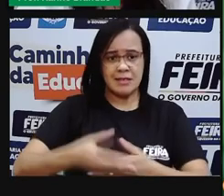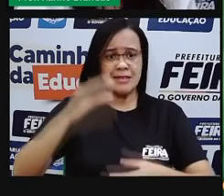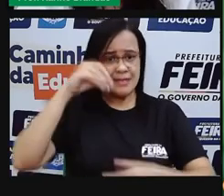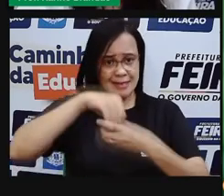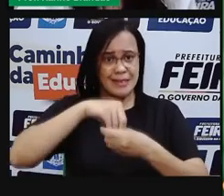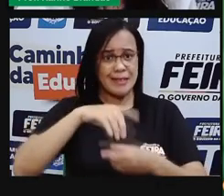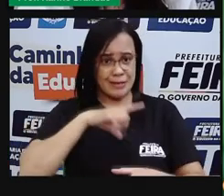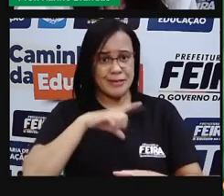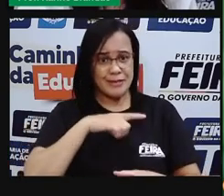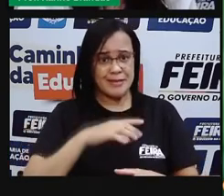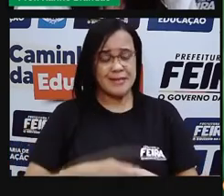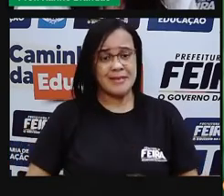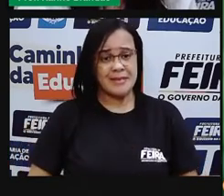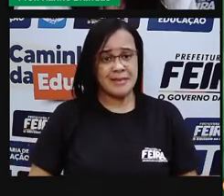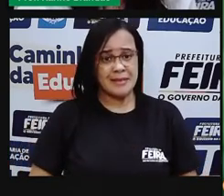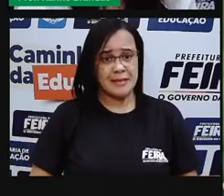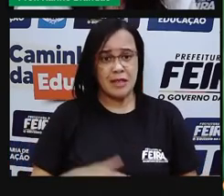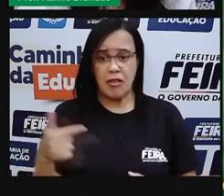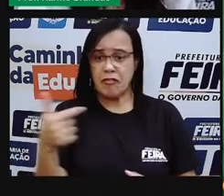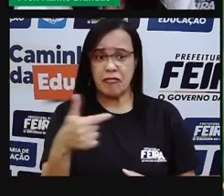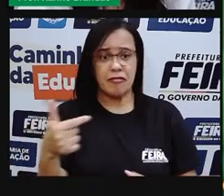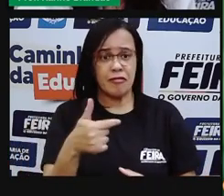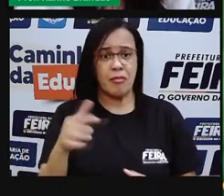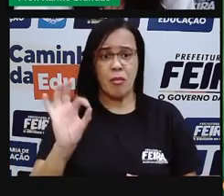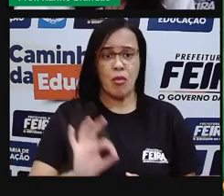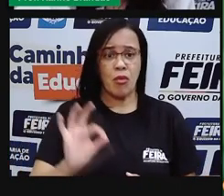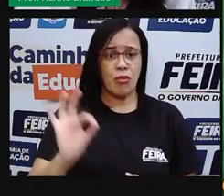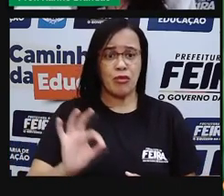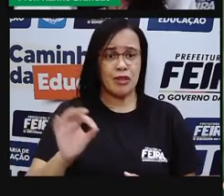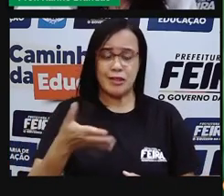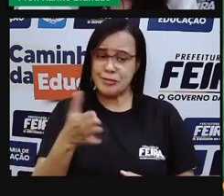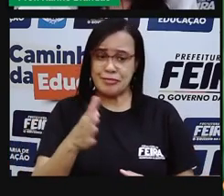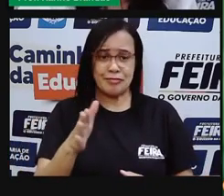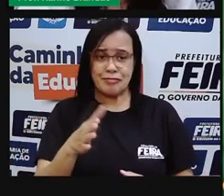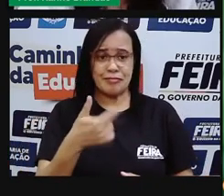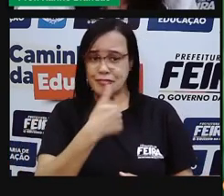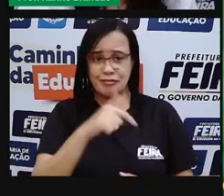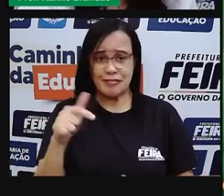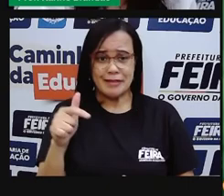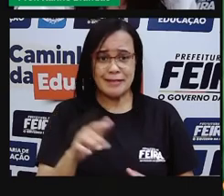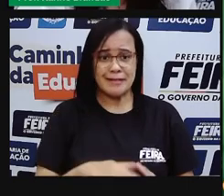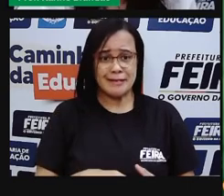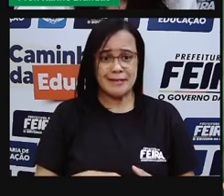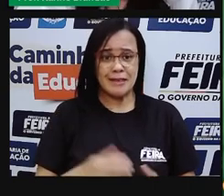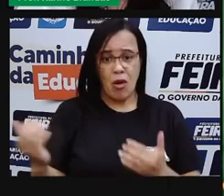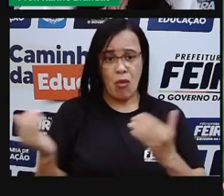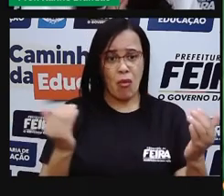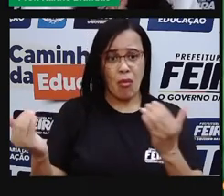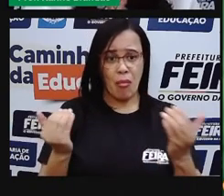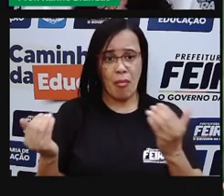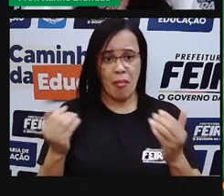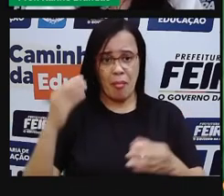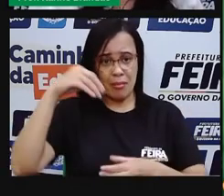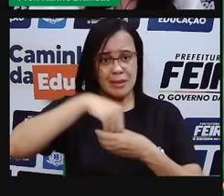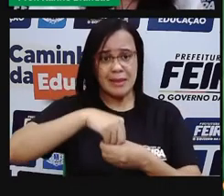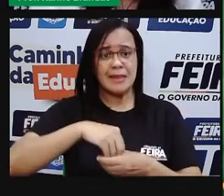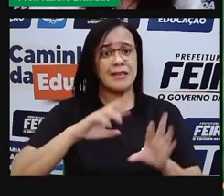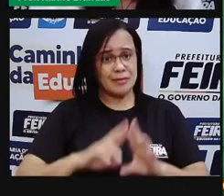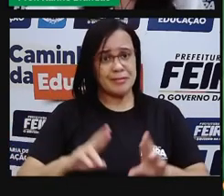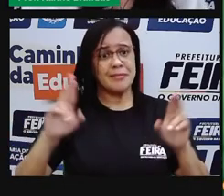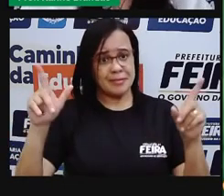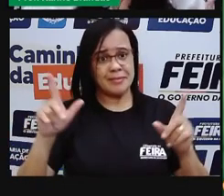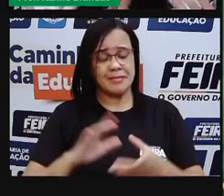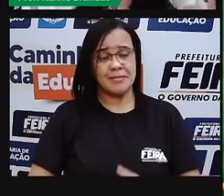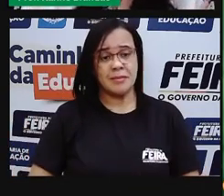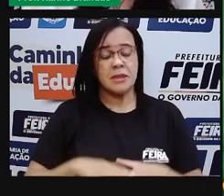ossos? Não, 22%. Não tem tanta água comparado aos rins, certo? Então, o a gente pode observar